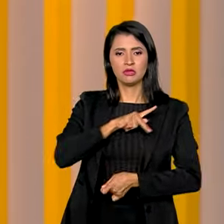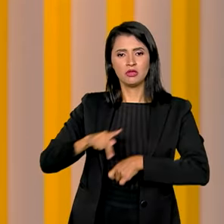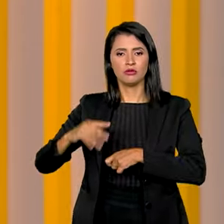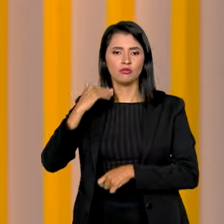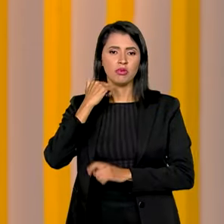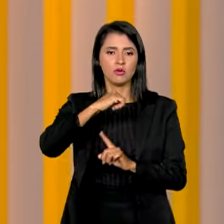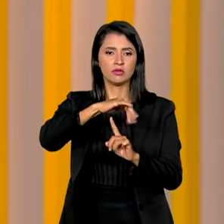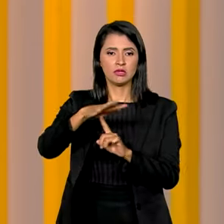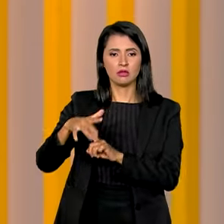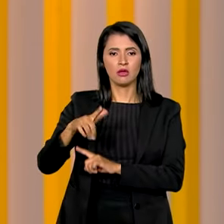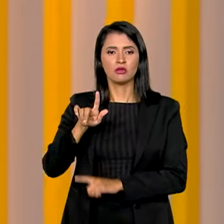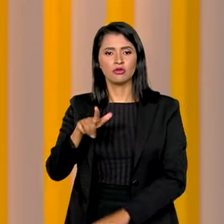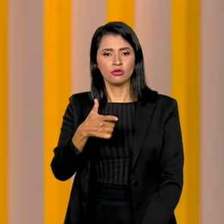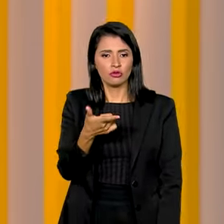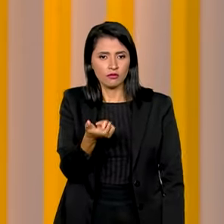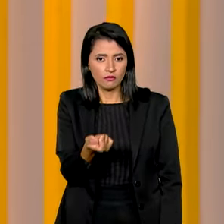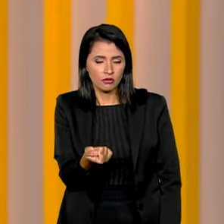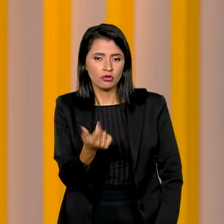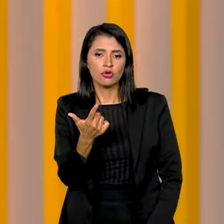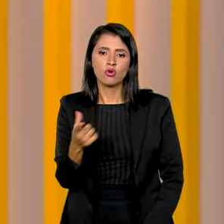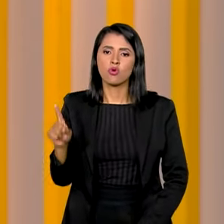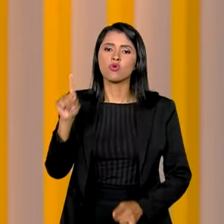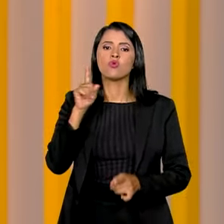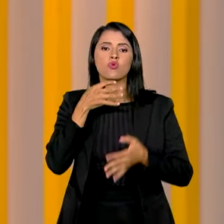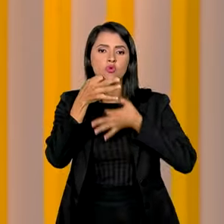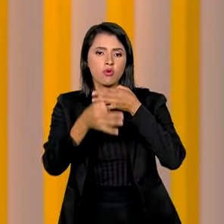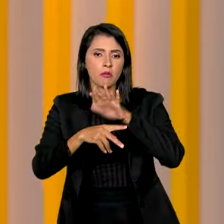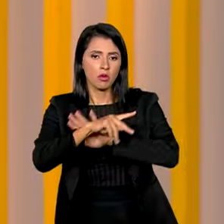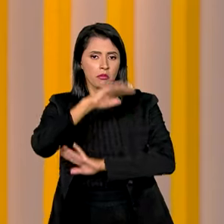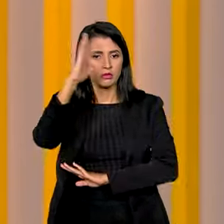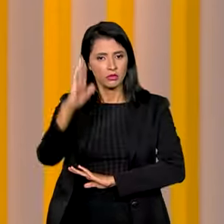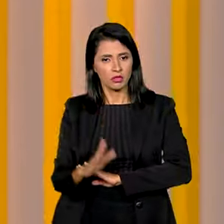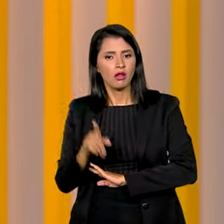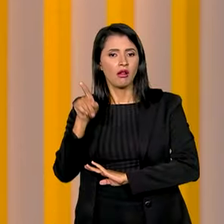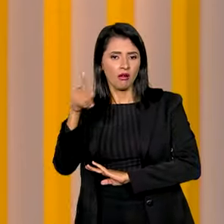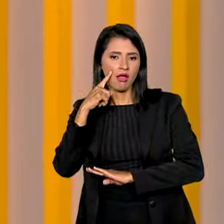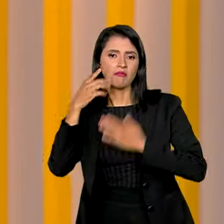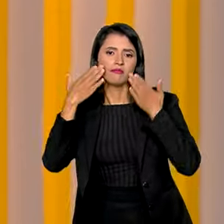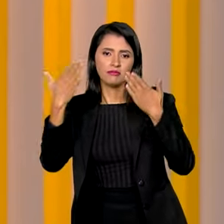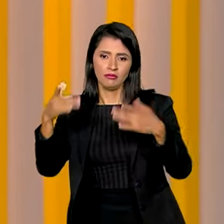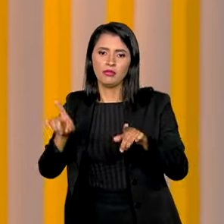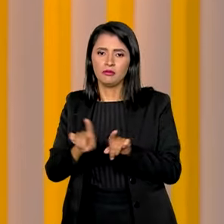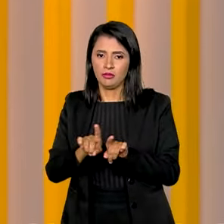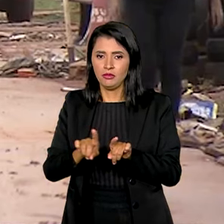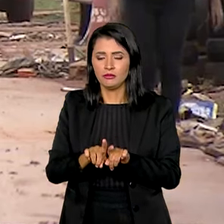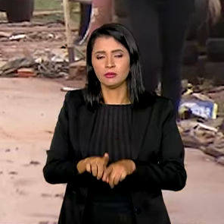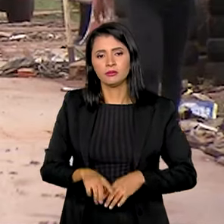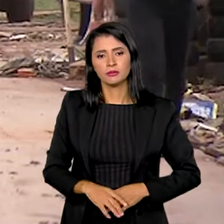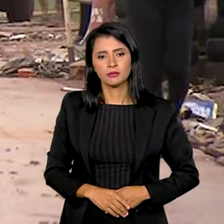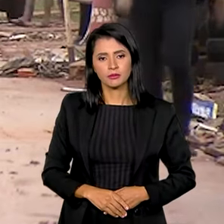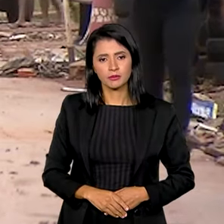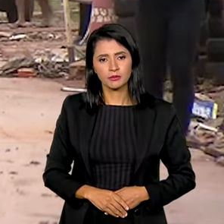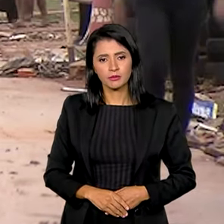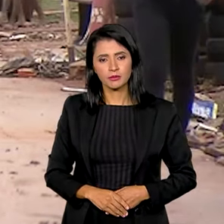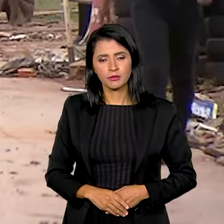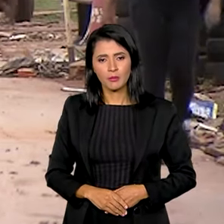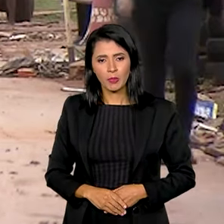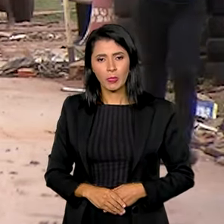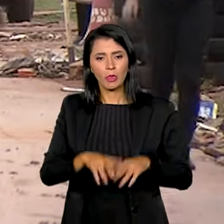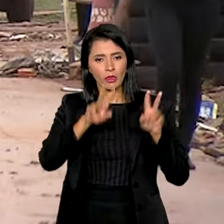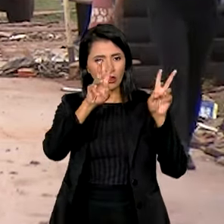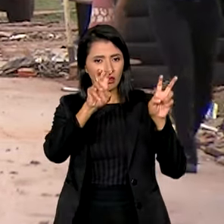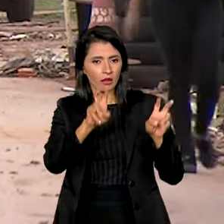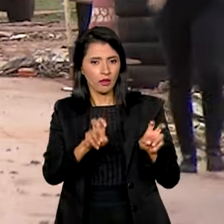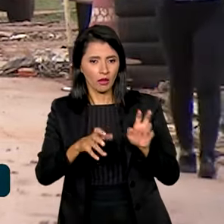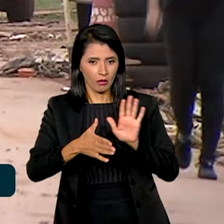bancos centrais do G20. Outras sugestões brasileiras também foram apresentadas. Os temas